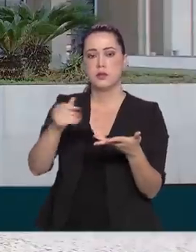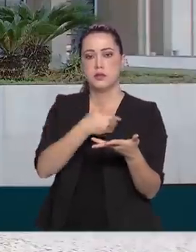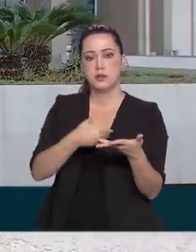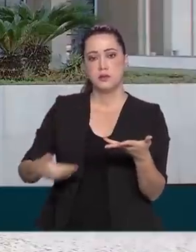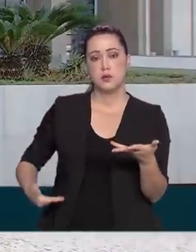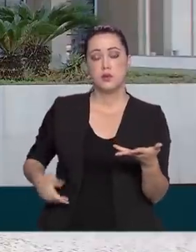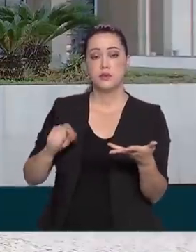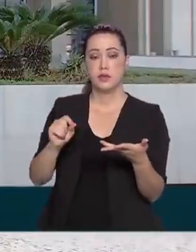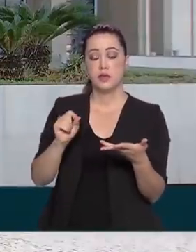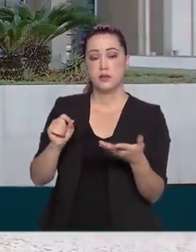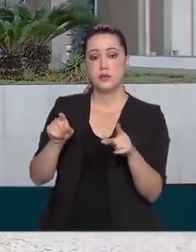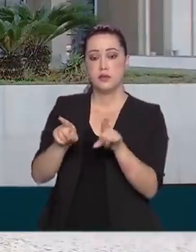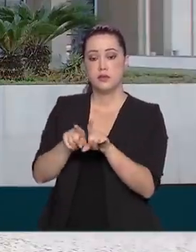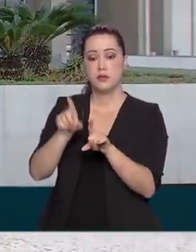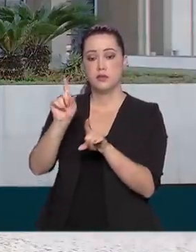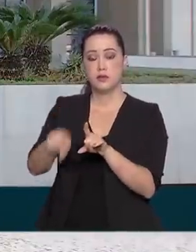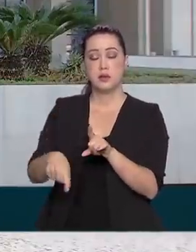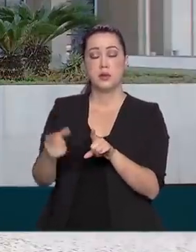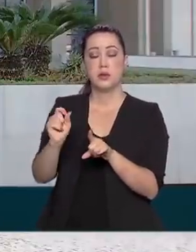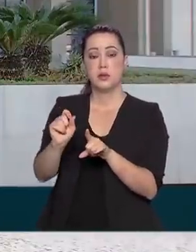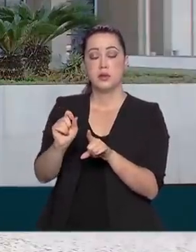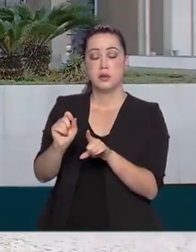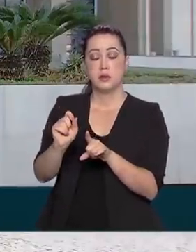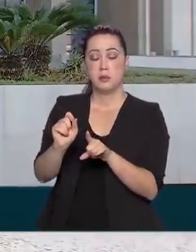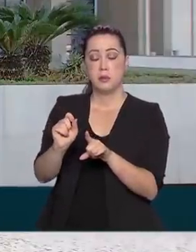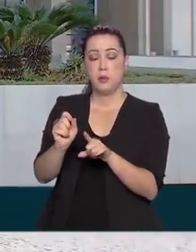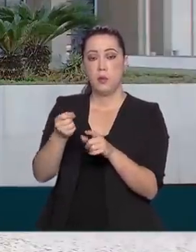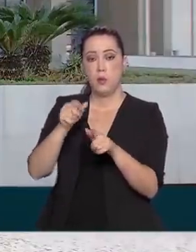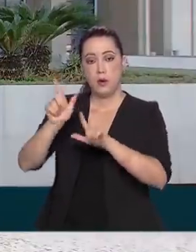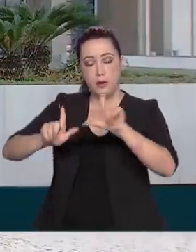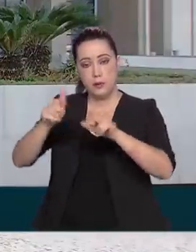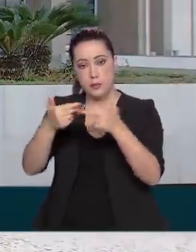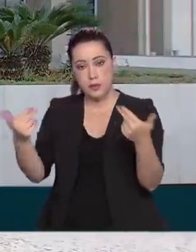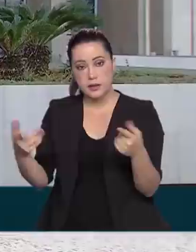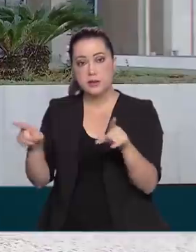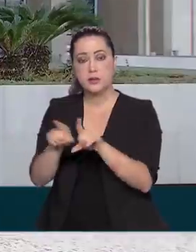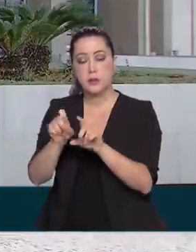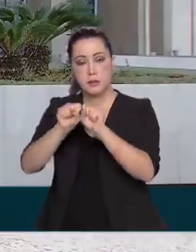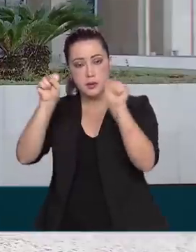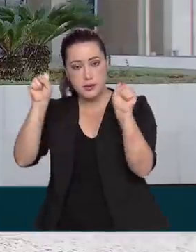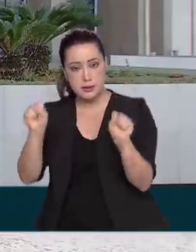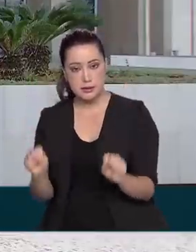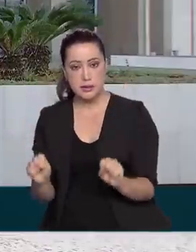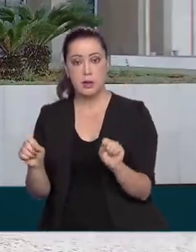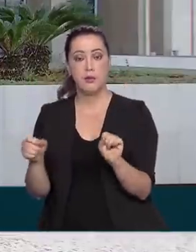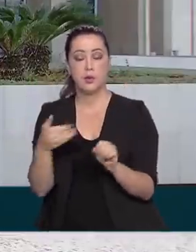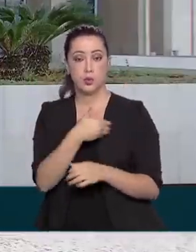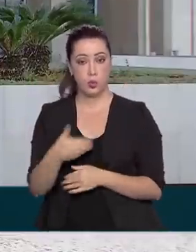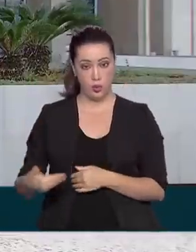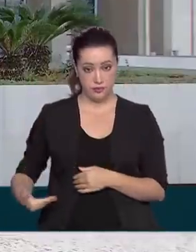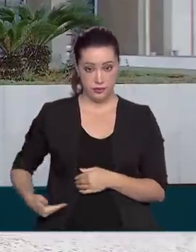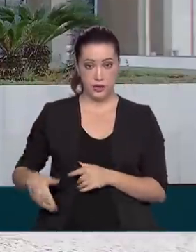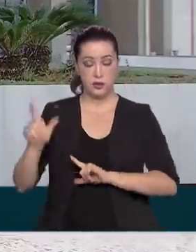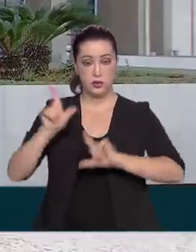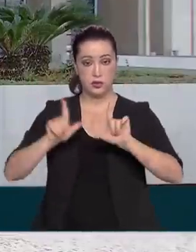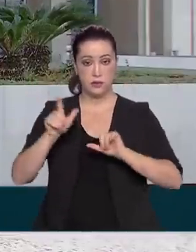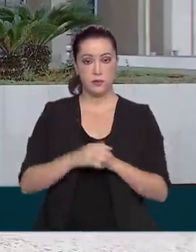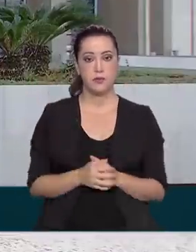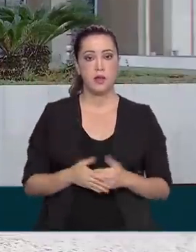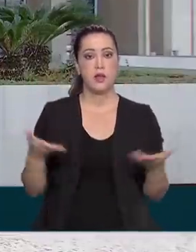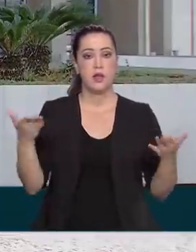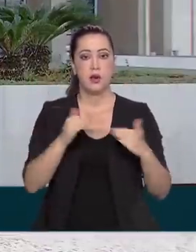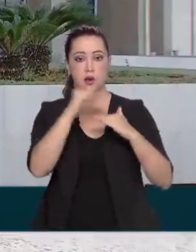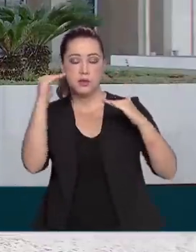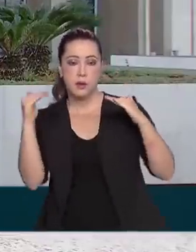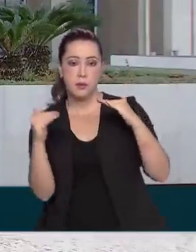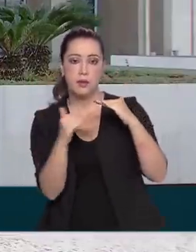brasileiro de televisão pública. Então, agora estão subordinados ao Ministério da Comunicação, a empresa